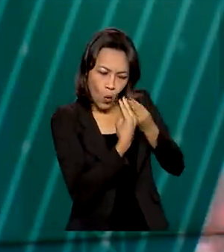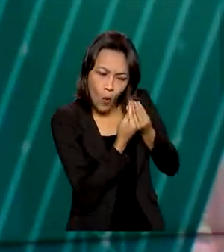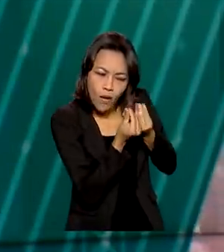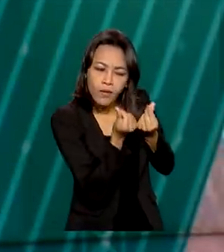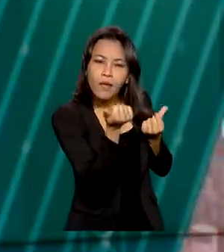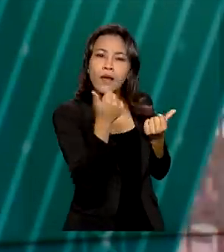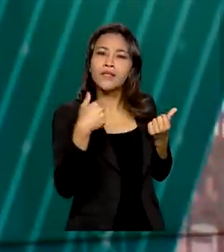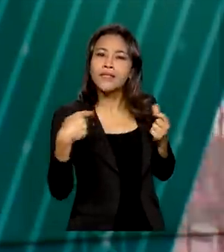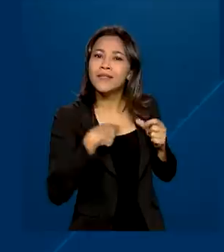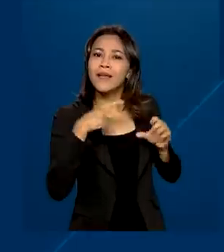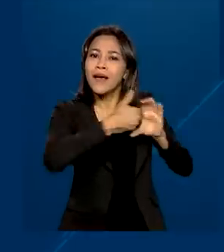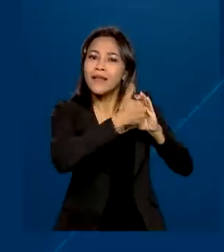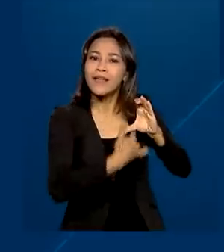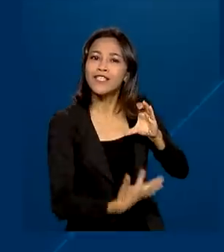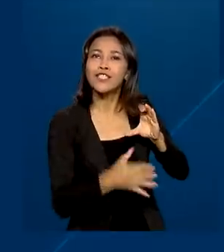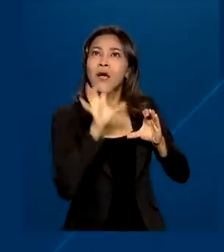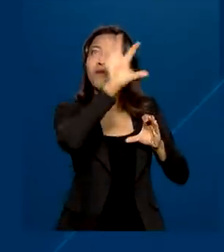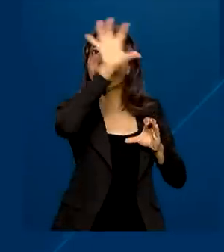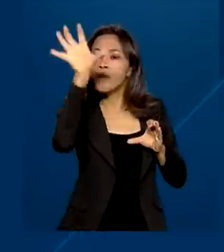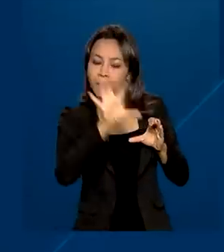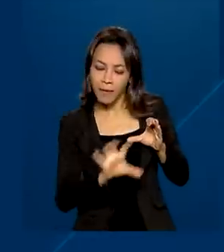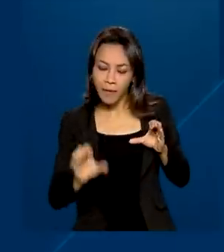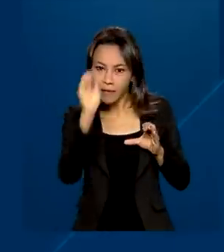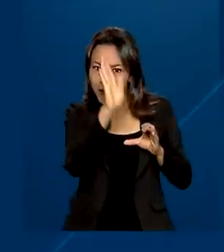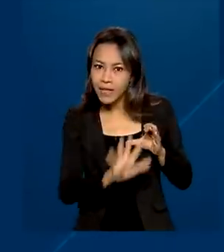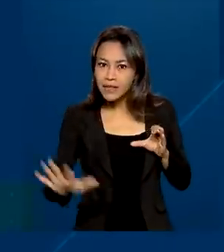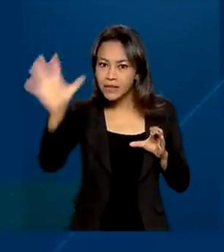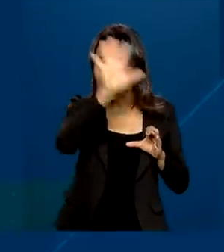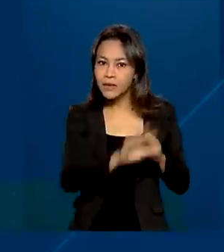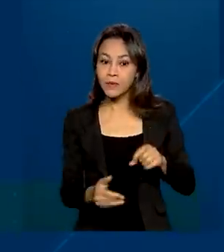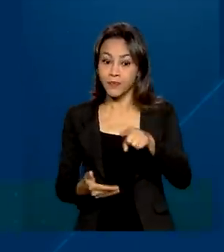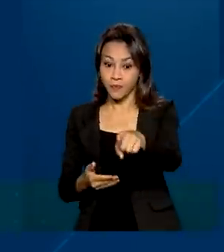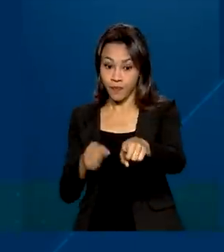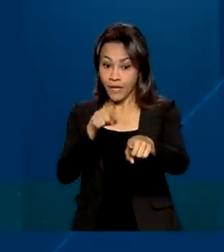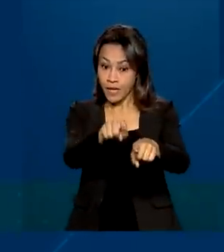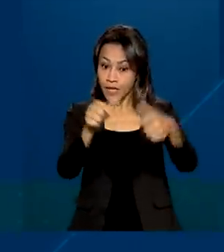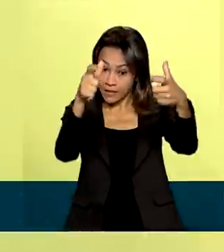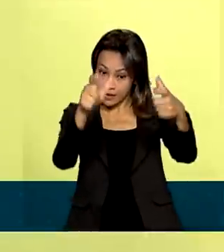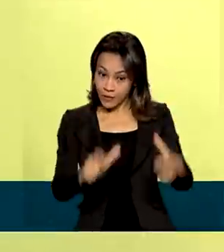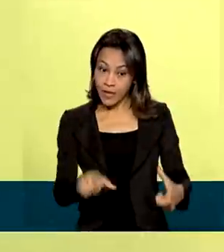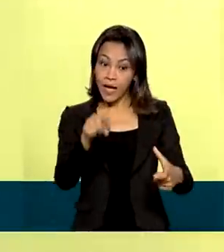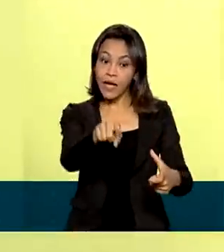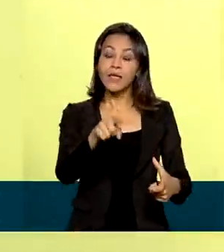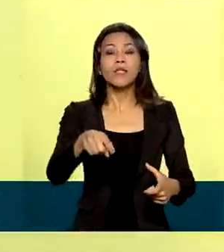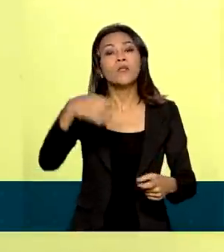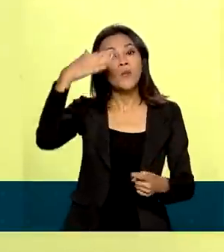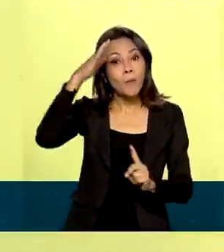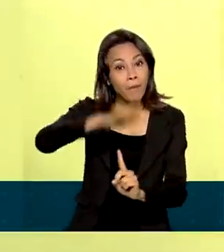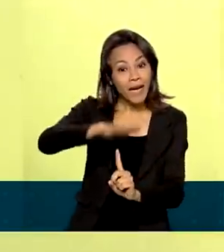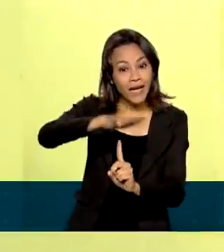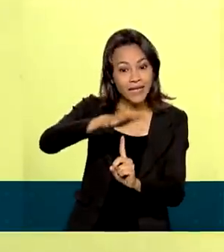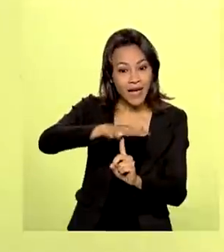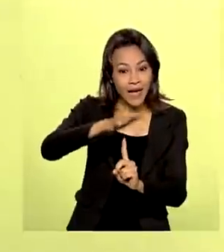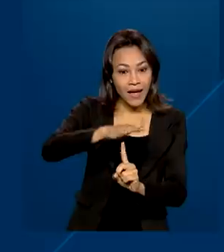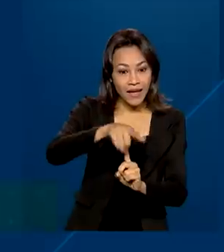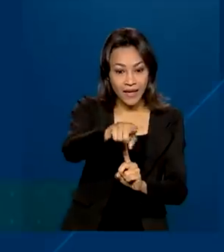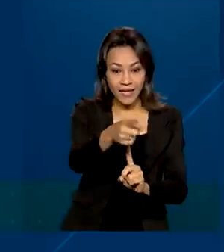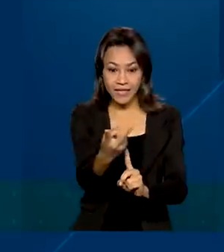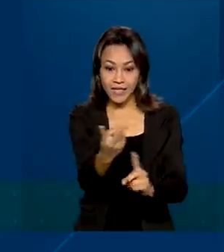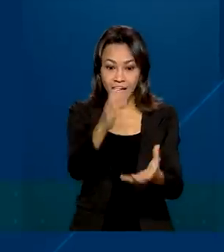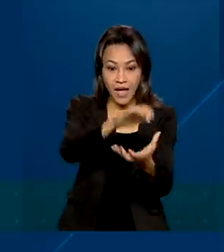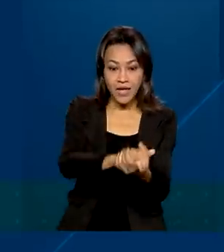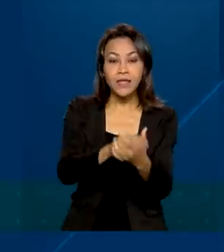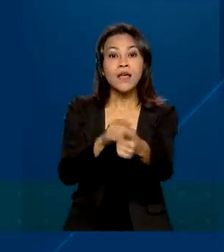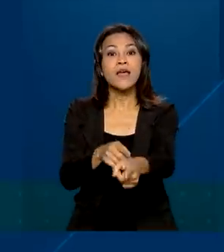regionais. Nessa pequena propriedade no sudoeste do Paraná, o casal Franciele e Oscar produz